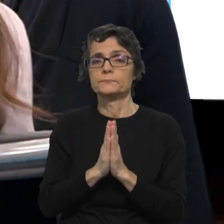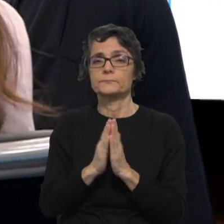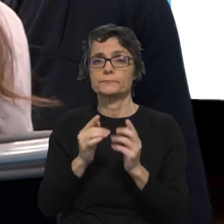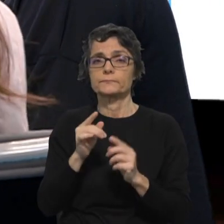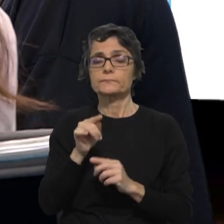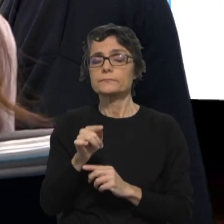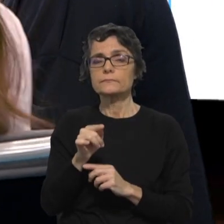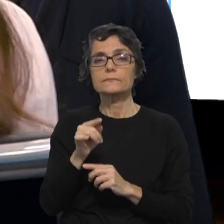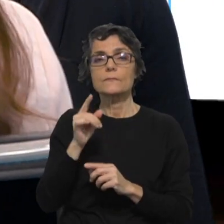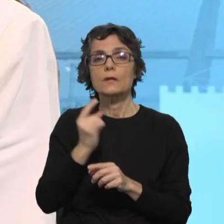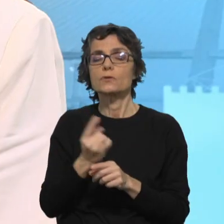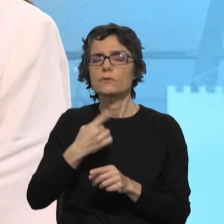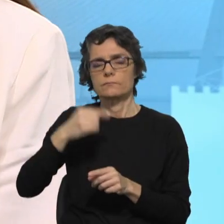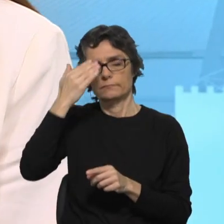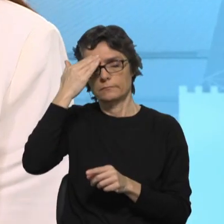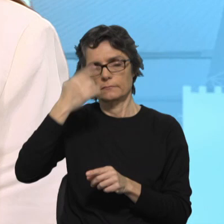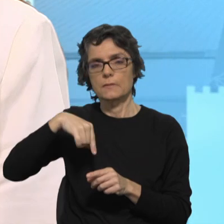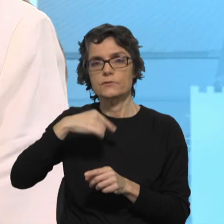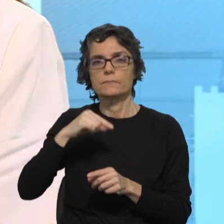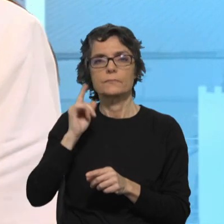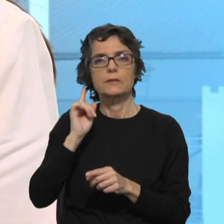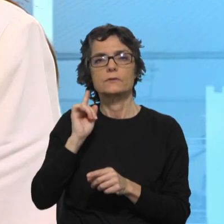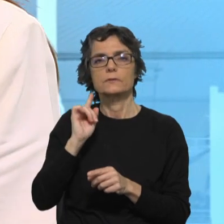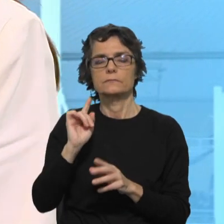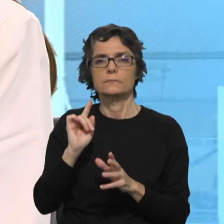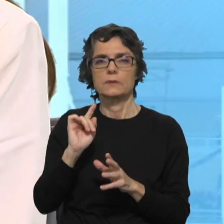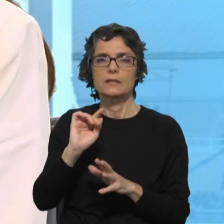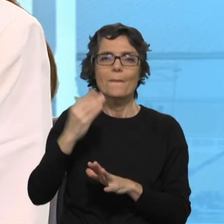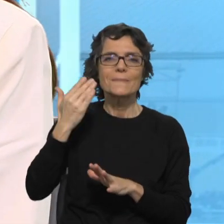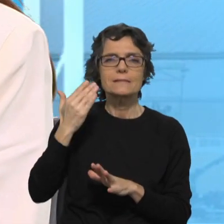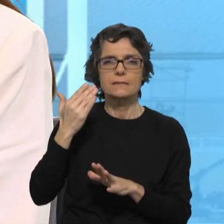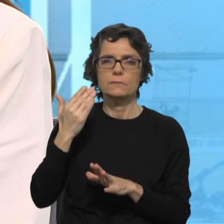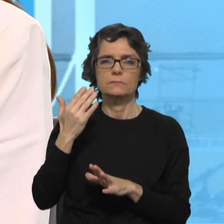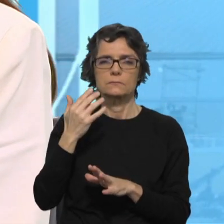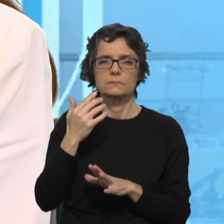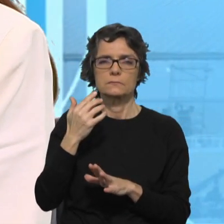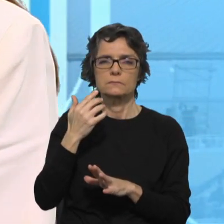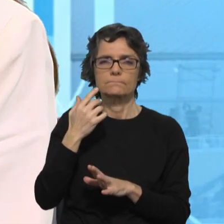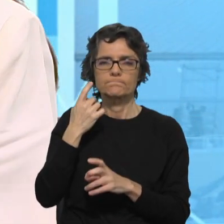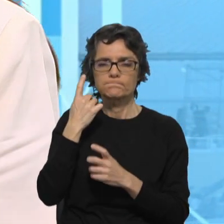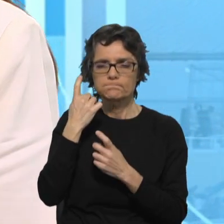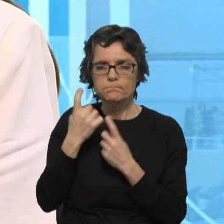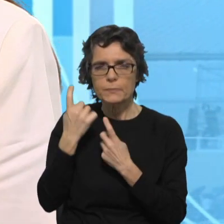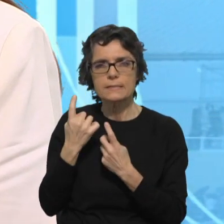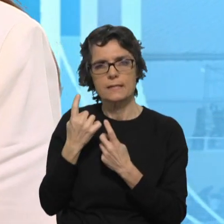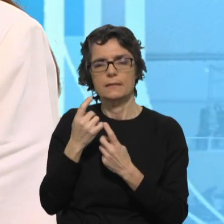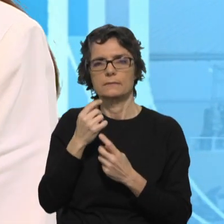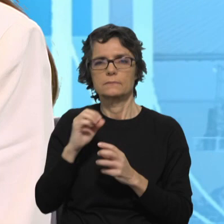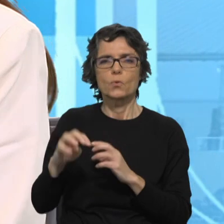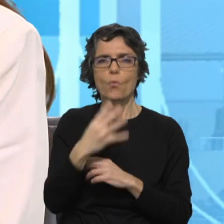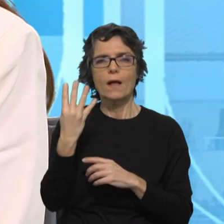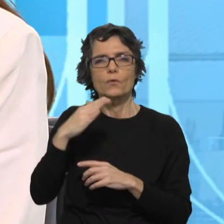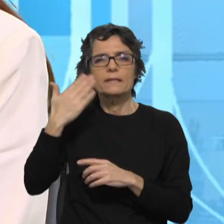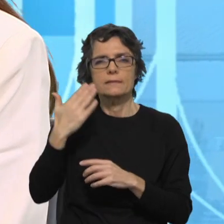importante voltar a recuperar esses princípios, fazer assim uma espécie de revisão para todos de quais são os quatro princípios